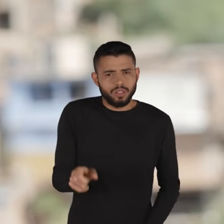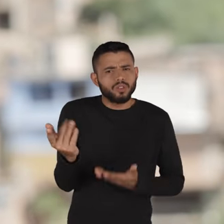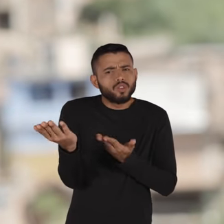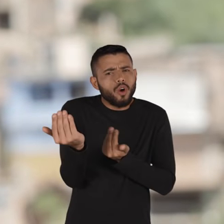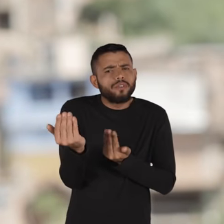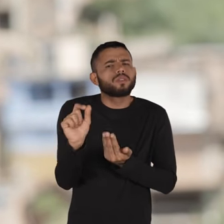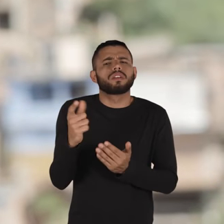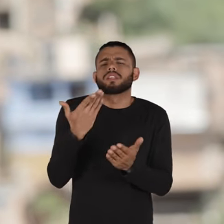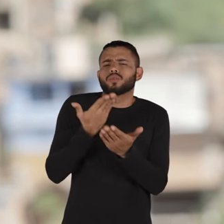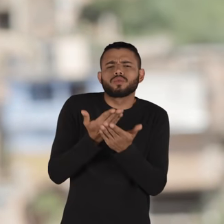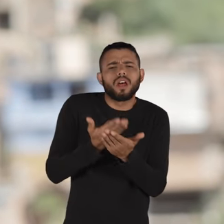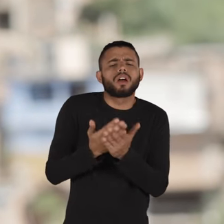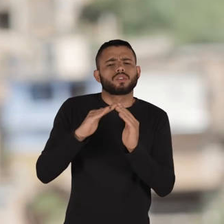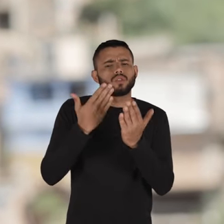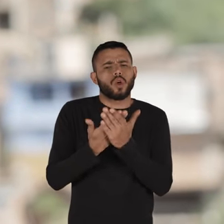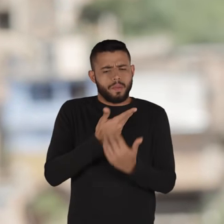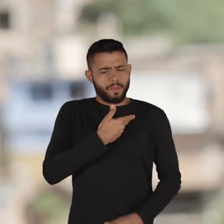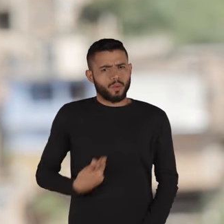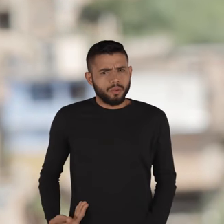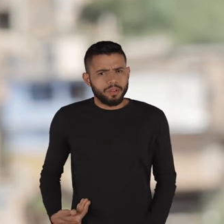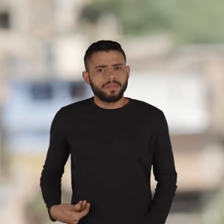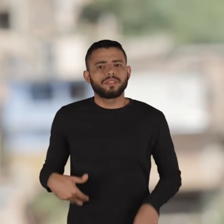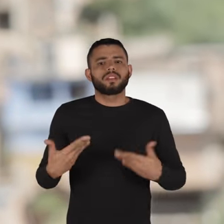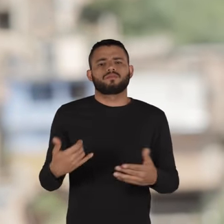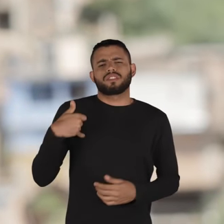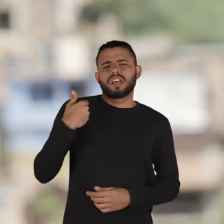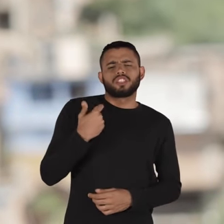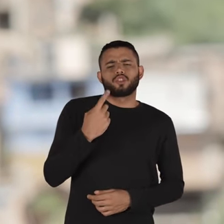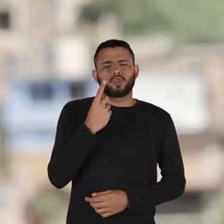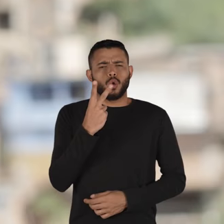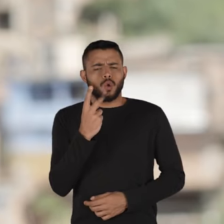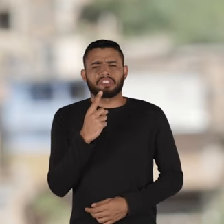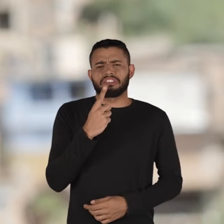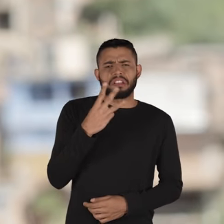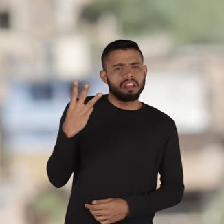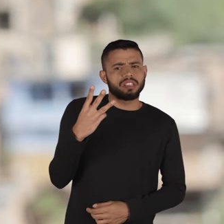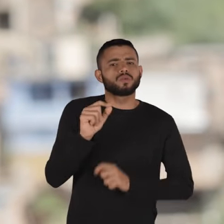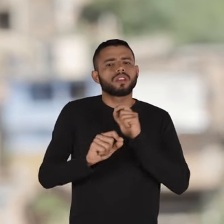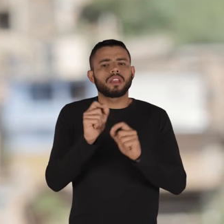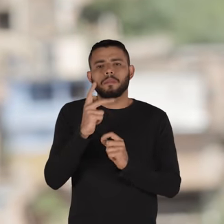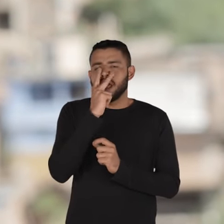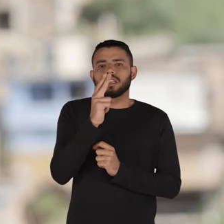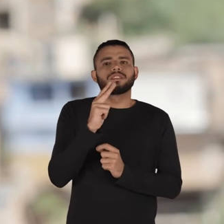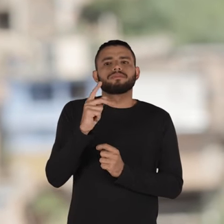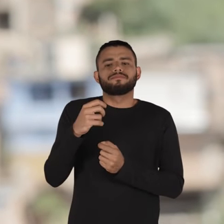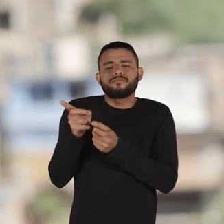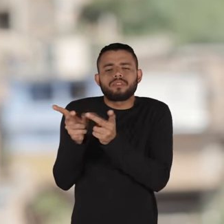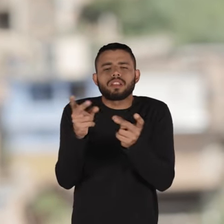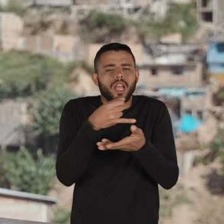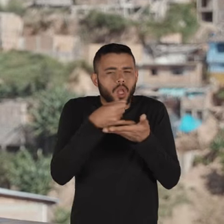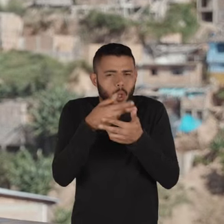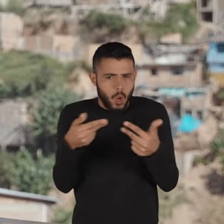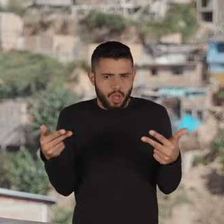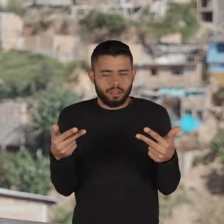jovem estudar na escola pública e tal. E ele, quando chegasse nos 12, nos 13 anos, tinha muito esse espelho do tráfico.